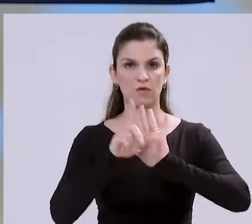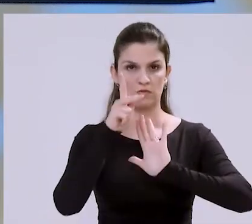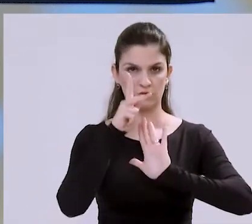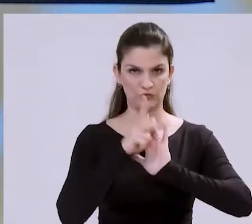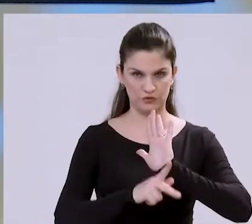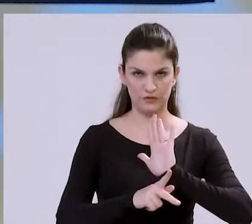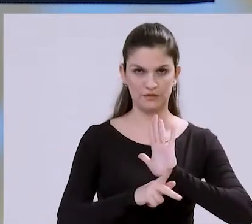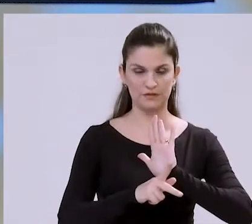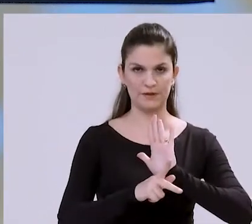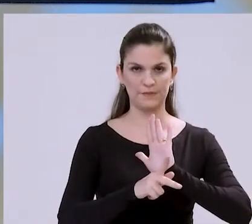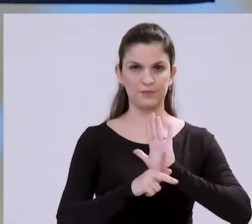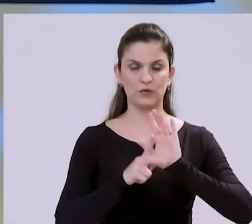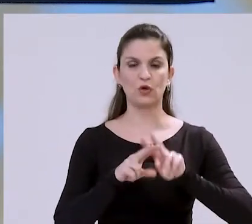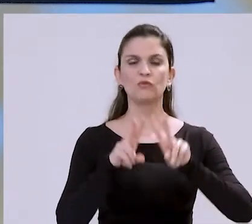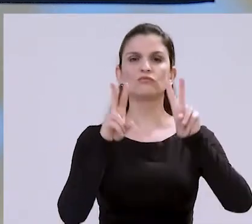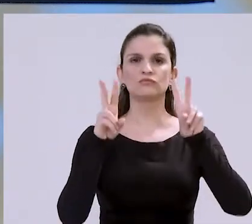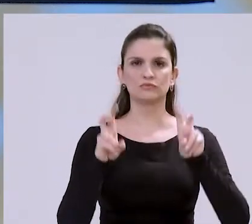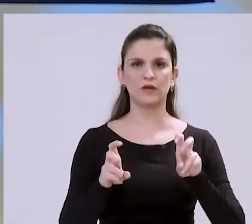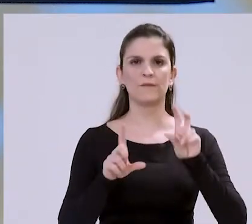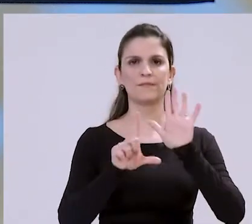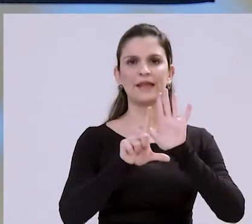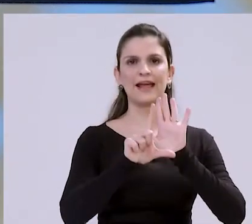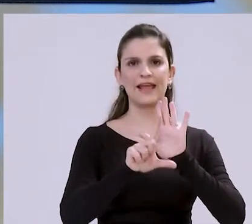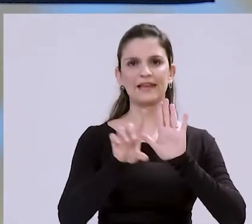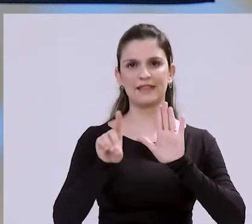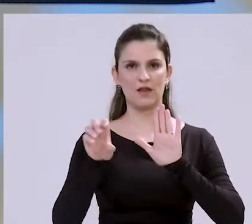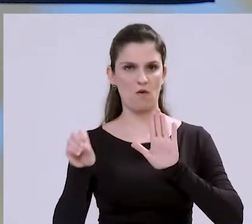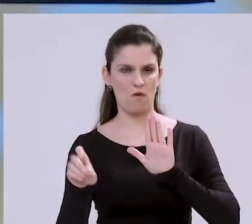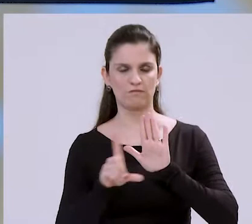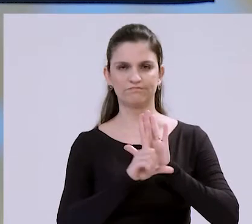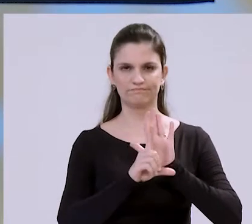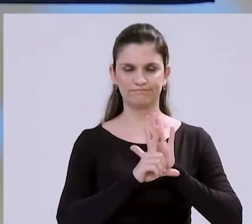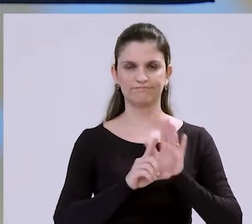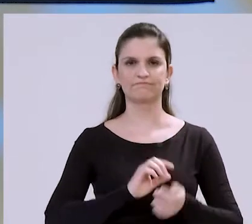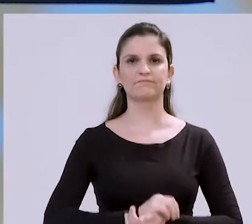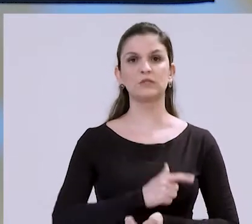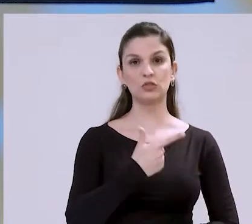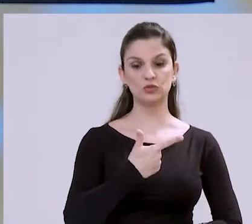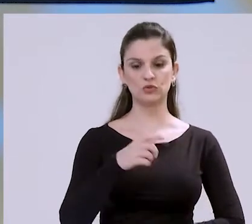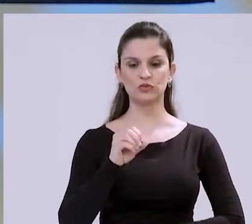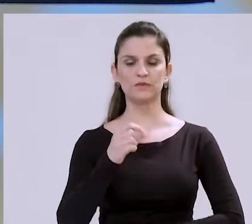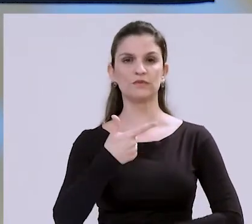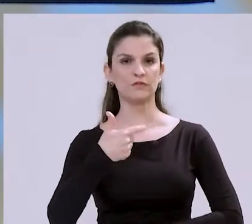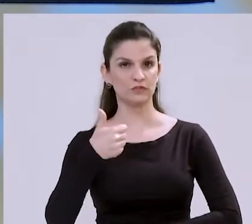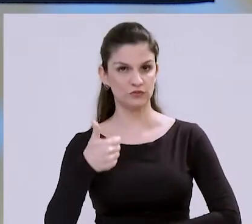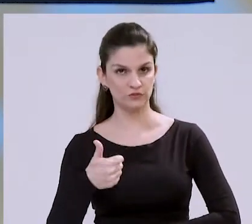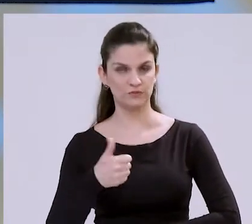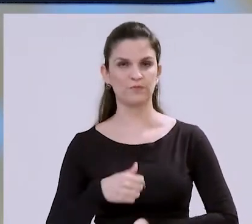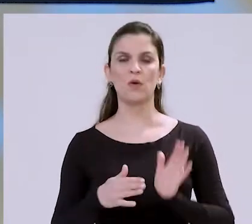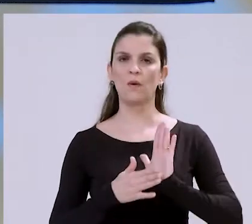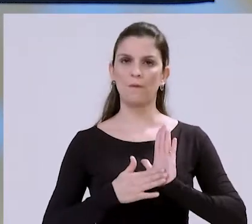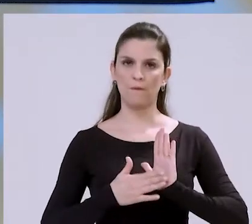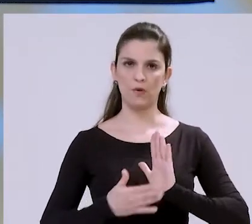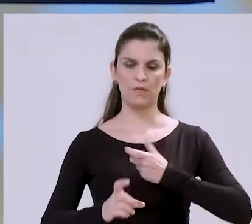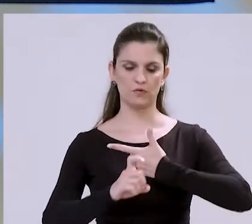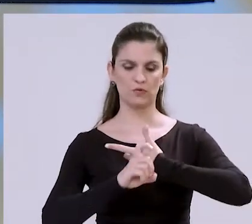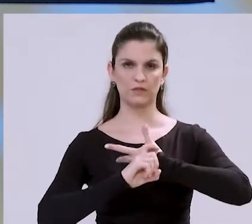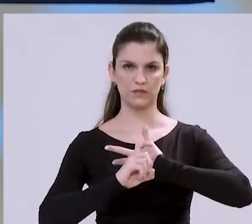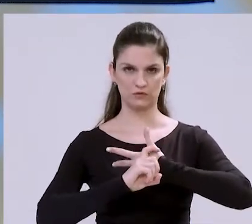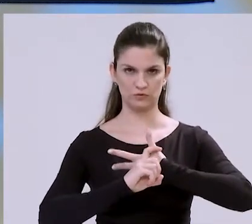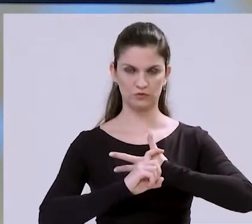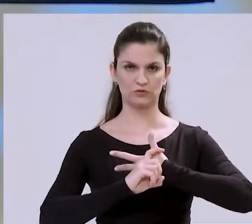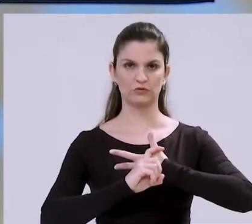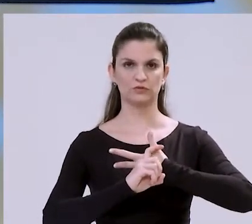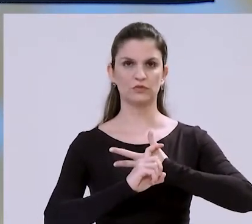aprovaram o projeto de lei que trata da Lei de Diretrizes Orçamentárias LDO 2021. A proposta é de